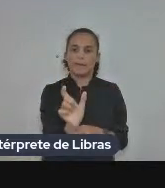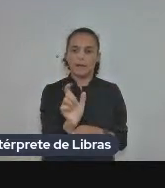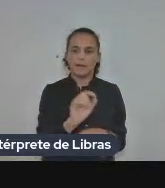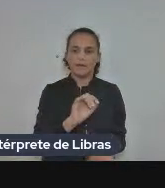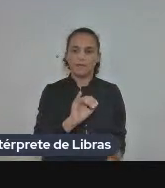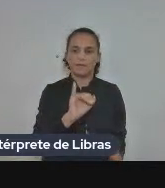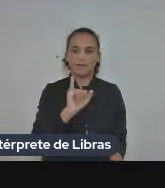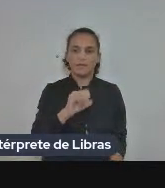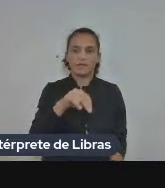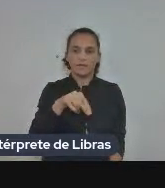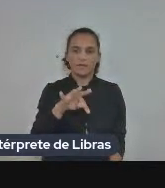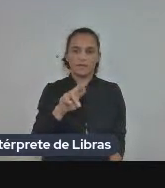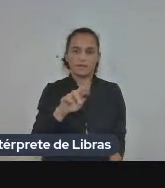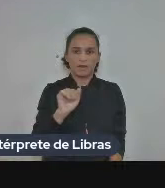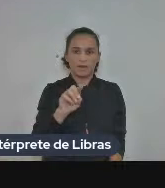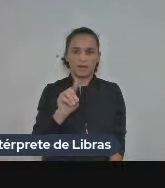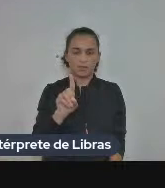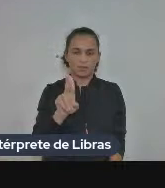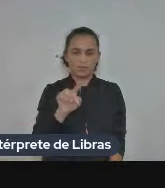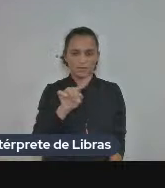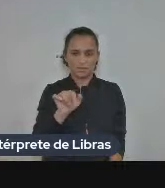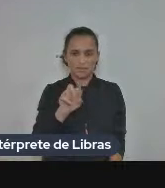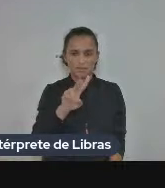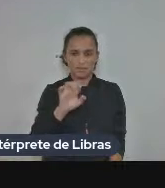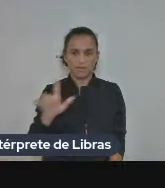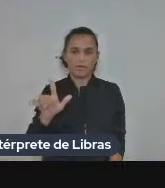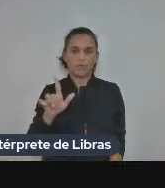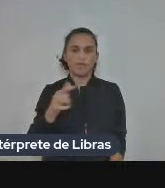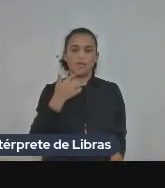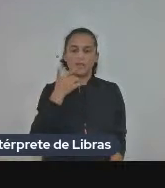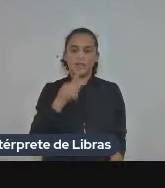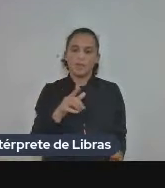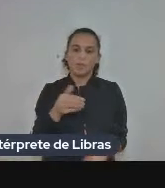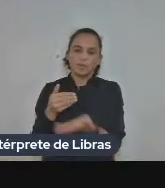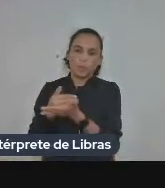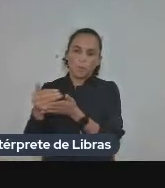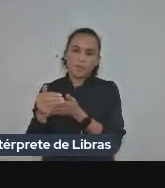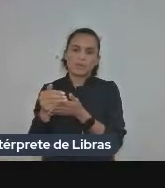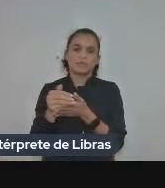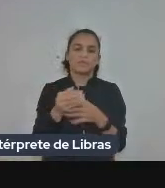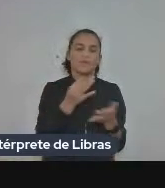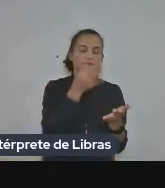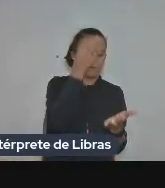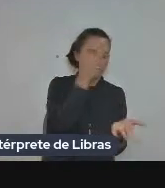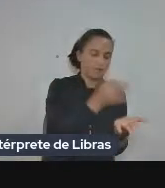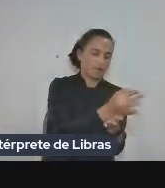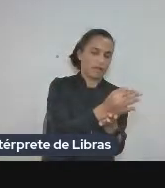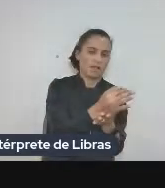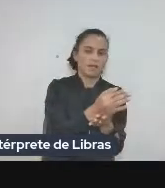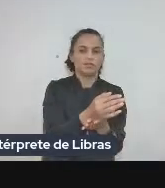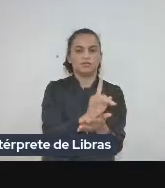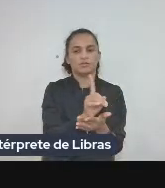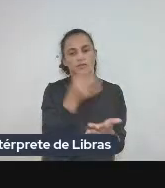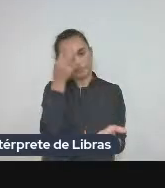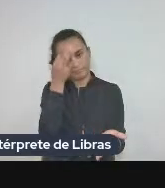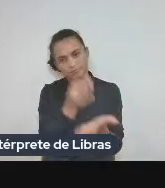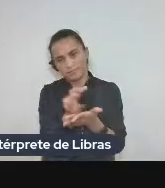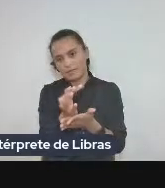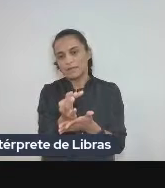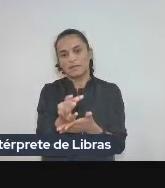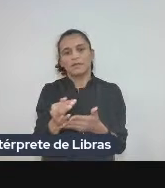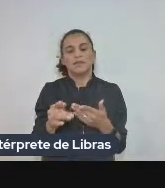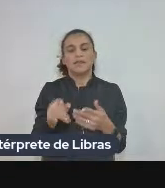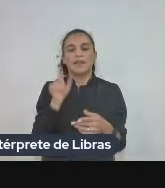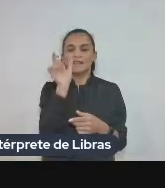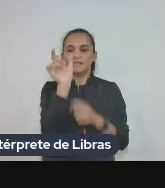diversidade das línguas leitor língua de partida fidelidade infidelidade são palavras que tem